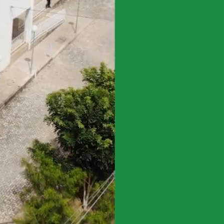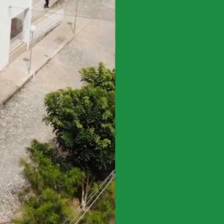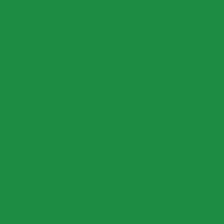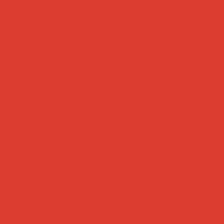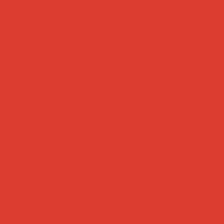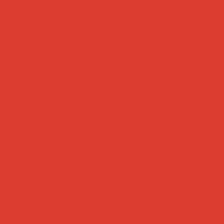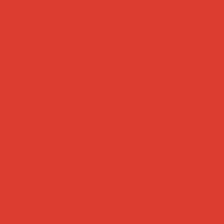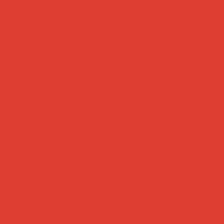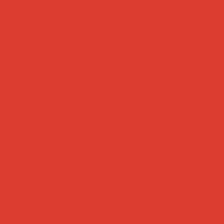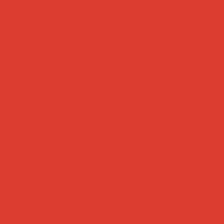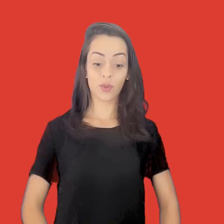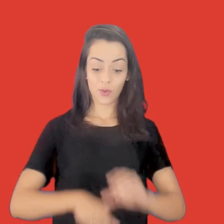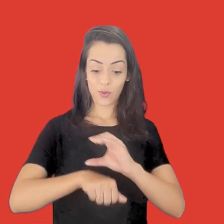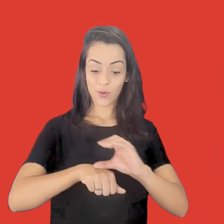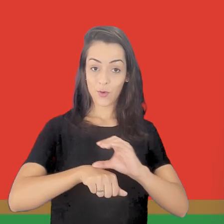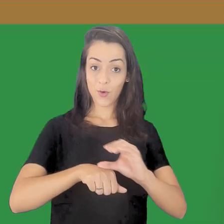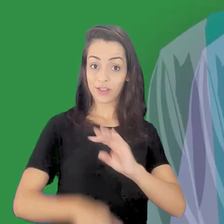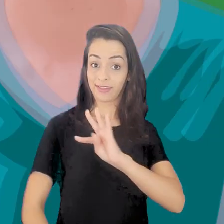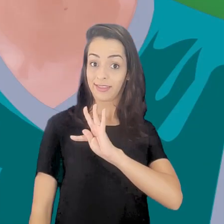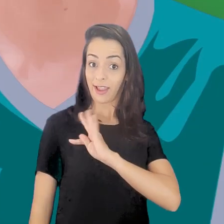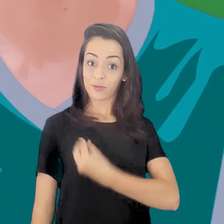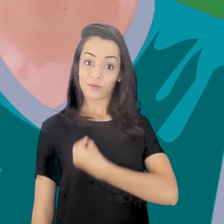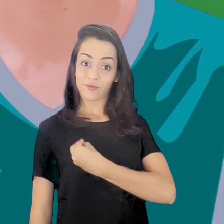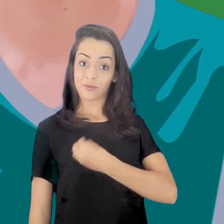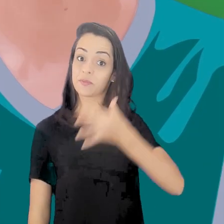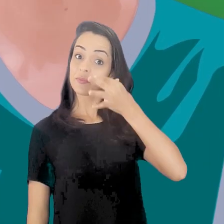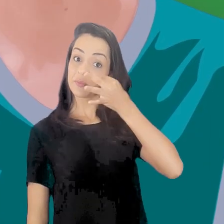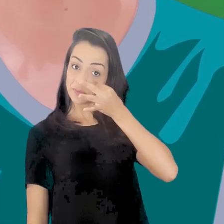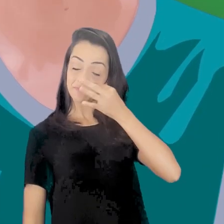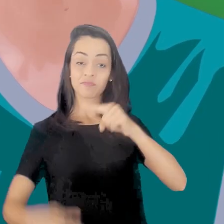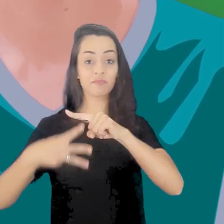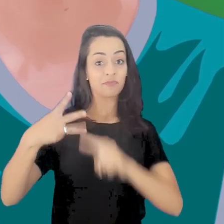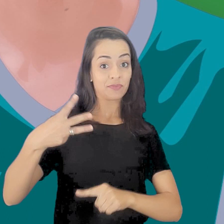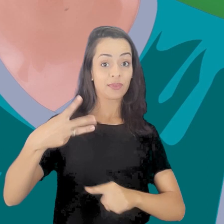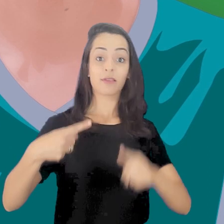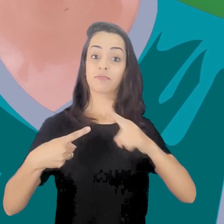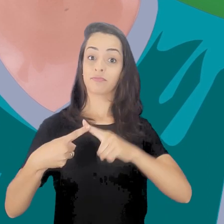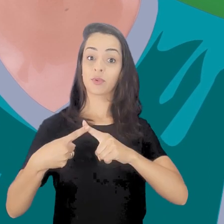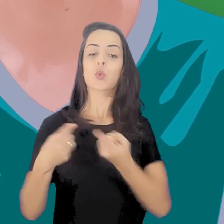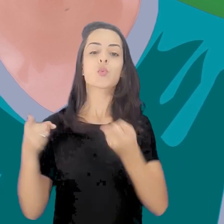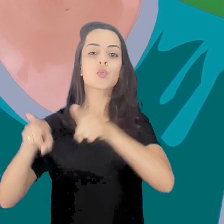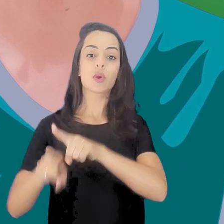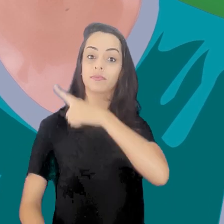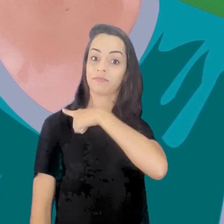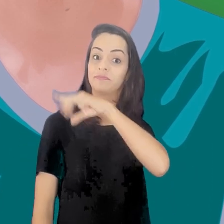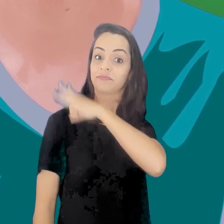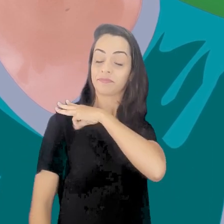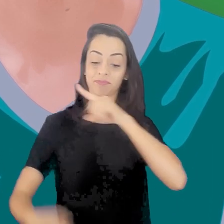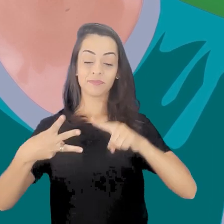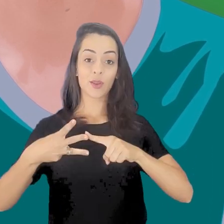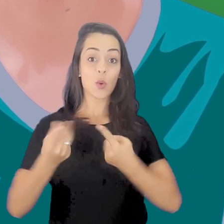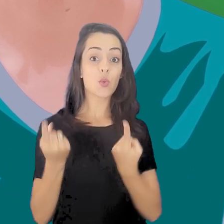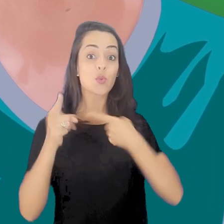Ottoni. E também no SEAD. Cursos técnicos presenciais nas modalidades integrado ao ensino médio,